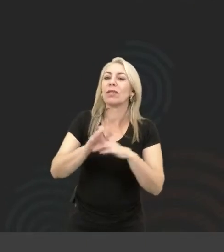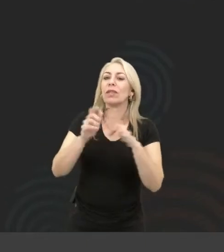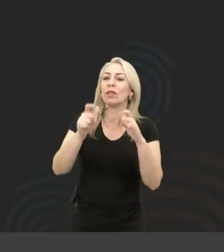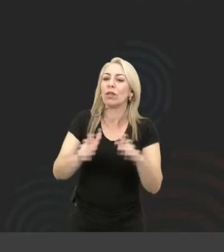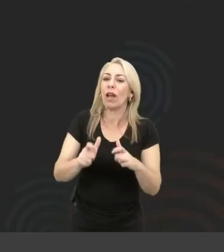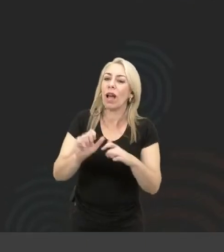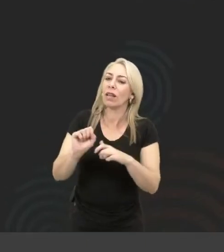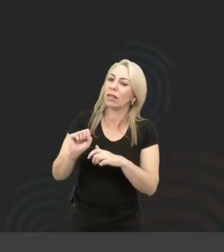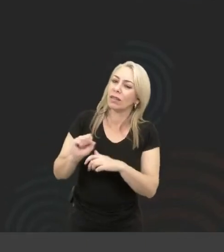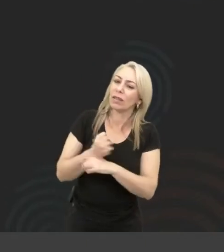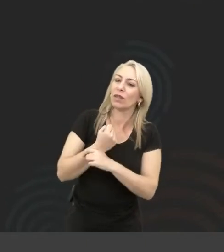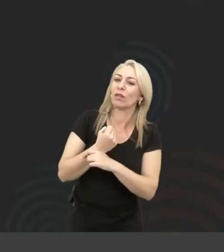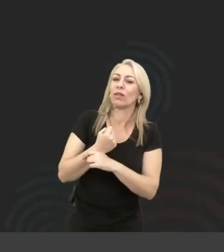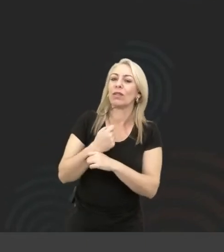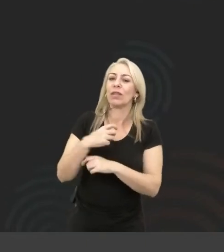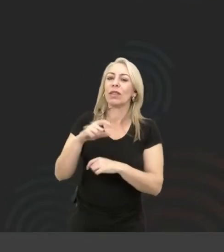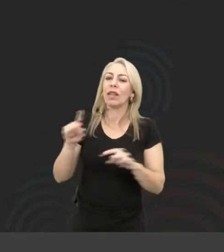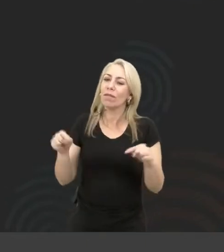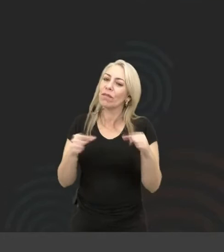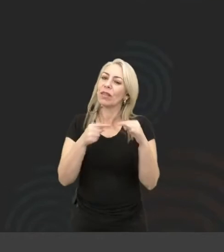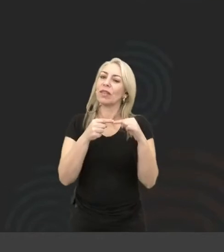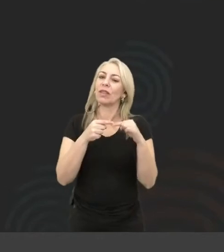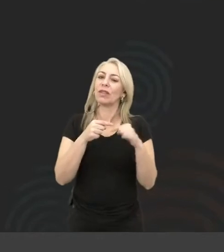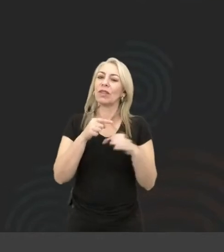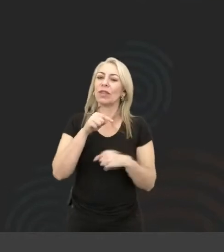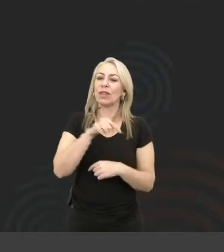seguros, né? Disso que faz sentido. Então, assim,